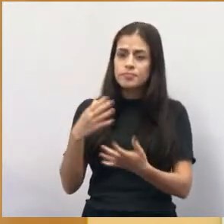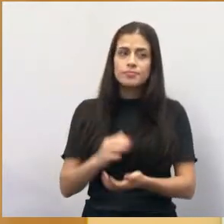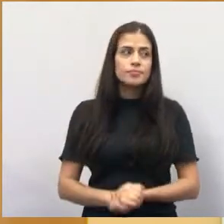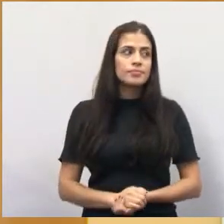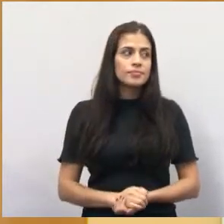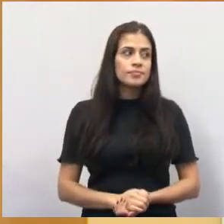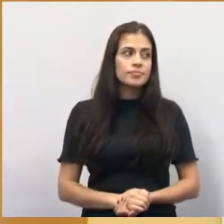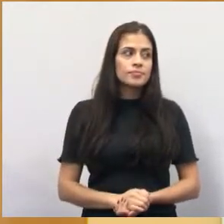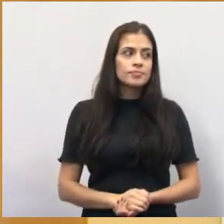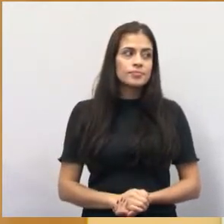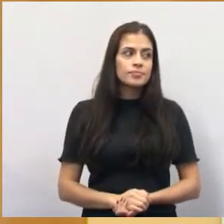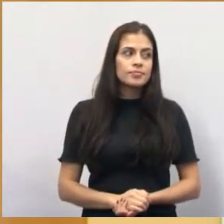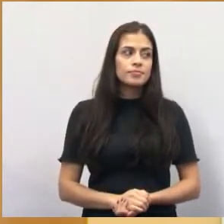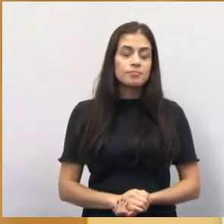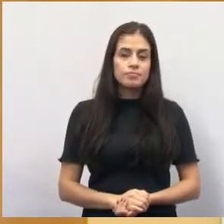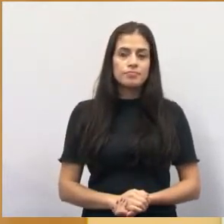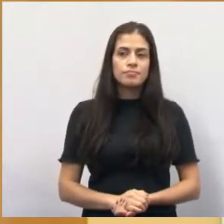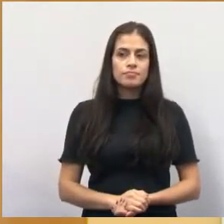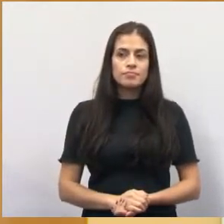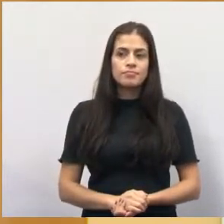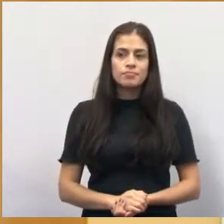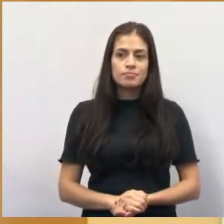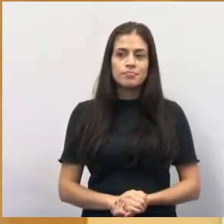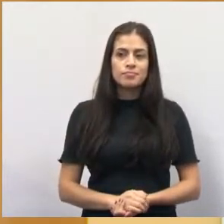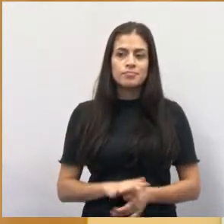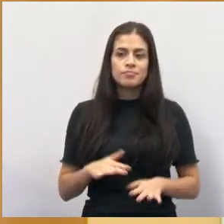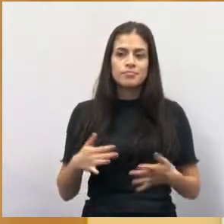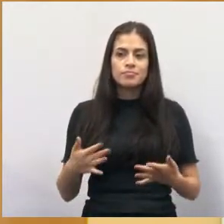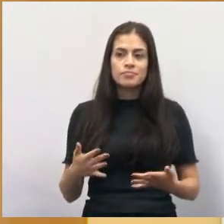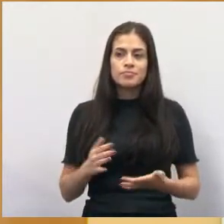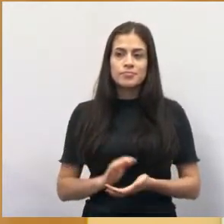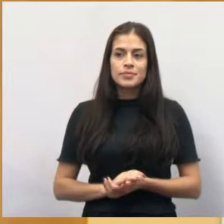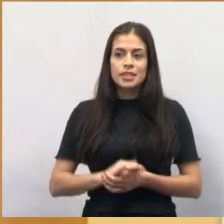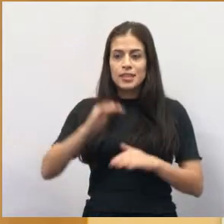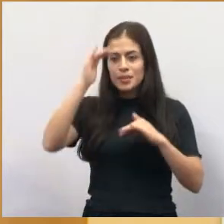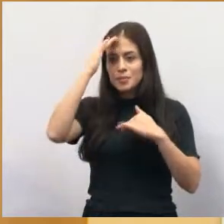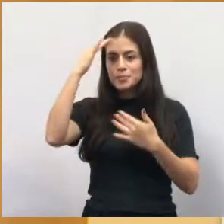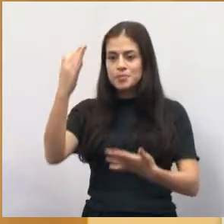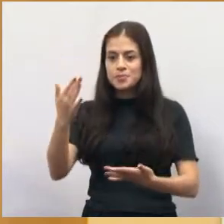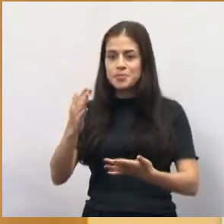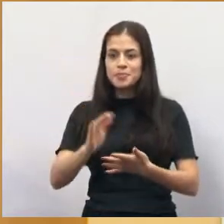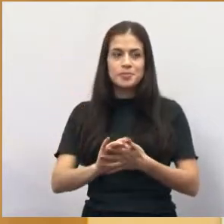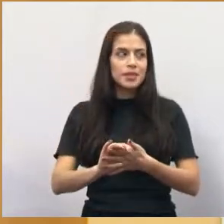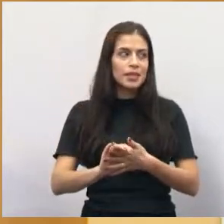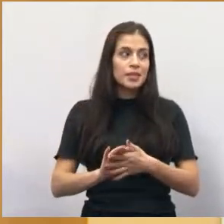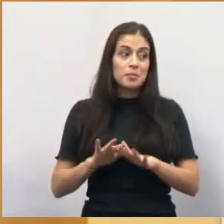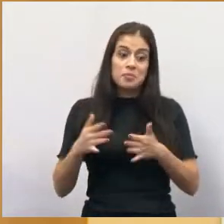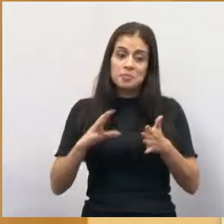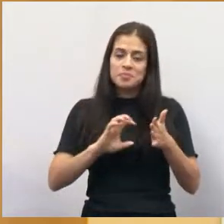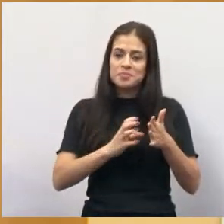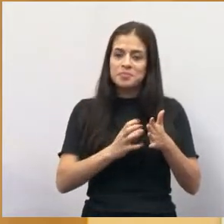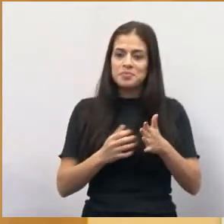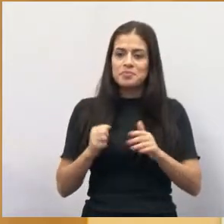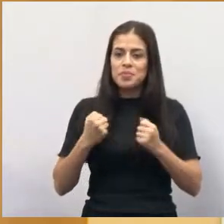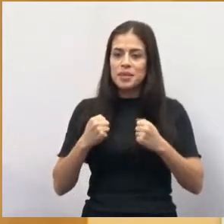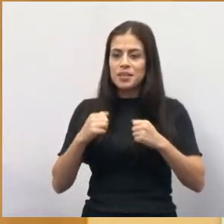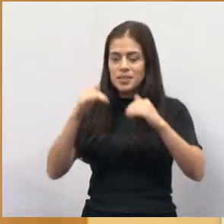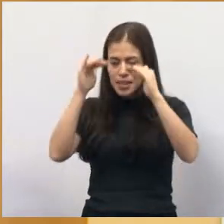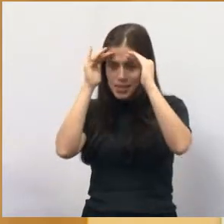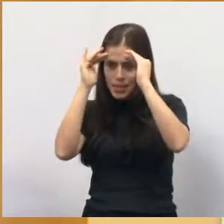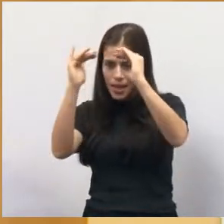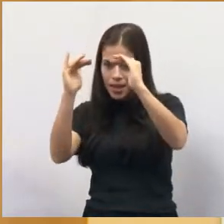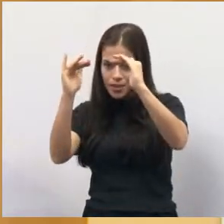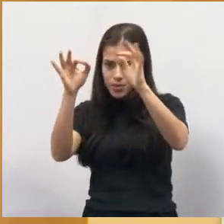não é? Ter uma atenção maior àqueles que precisam e sobretudo ser honesto. Não precisa pisar em ninguém, não precisa furtar ninguém,